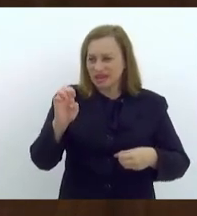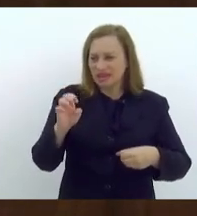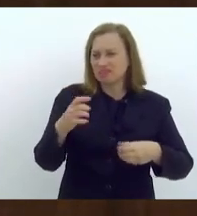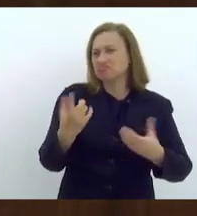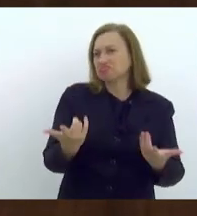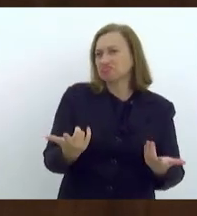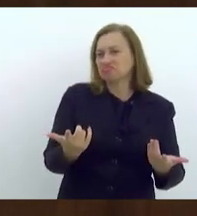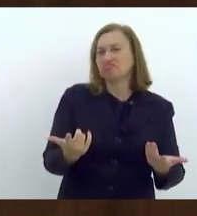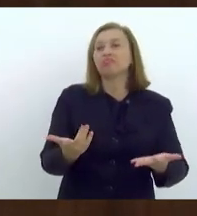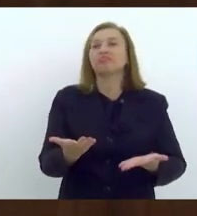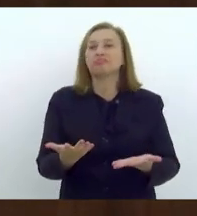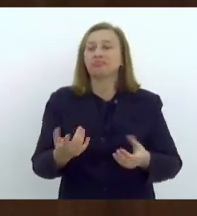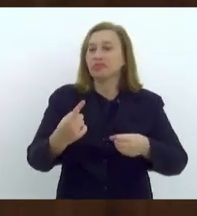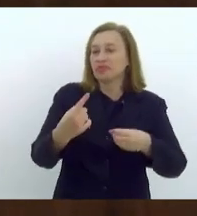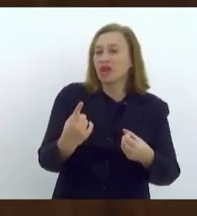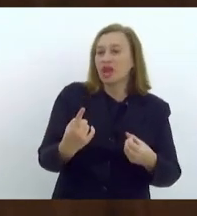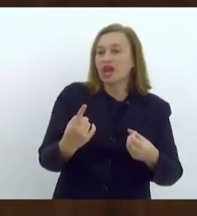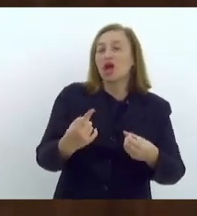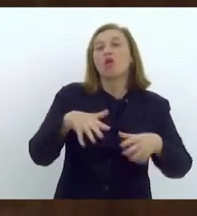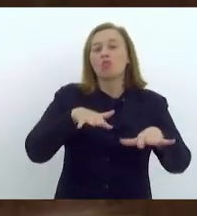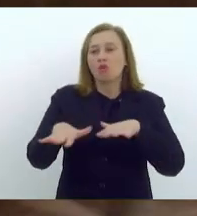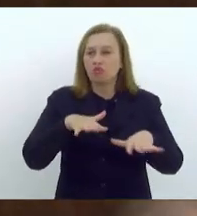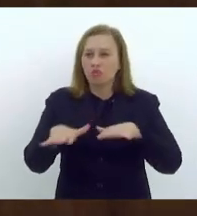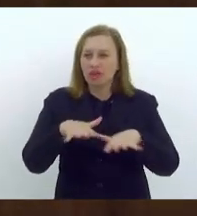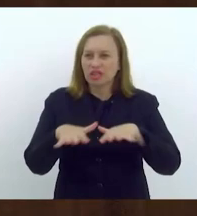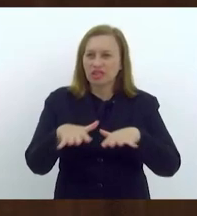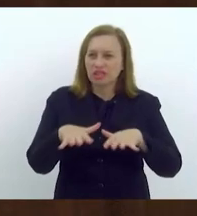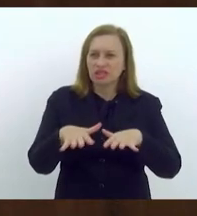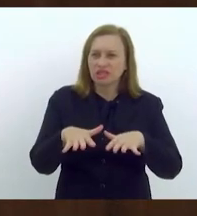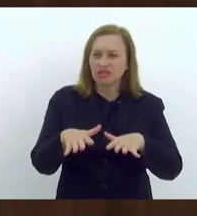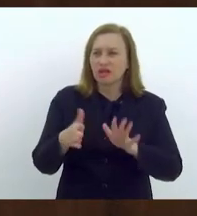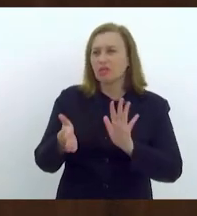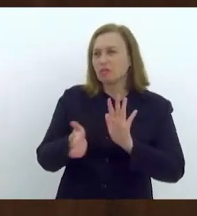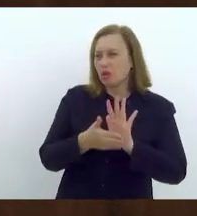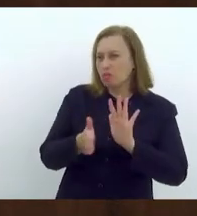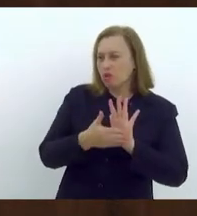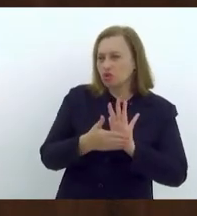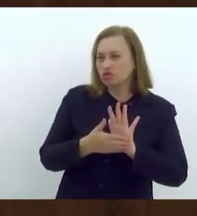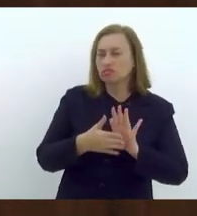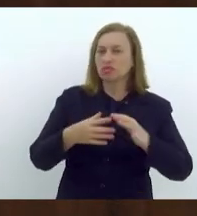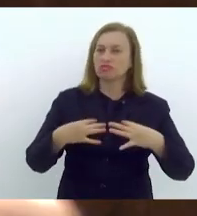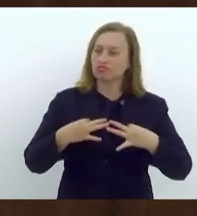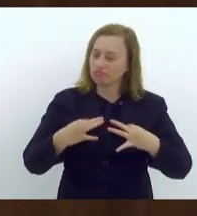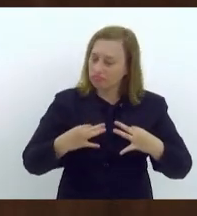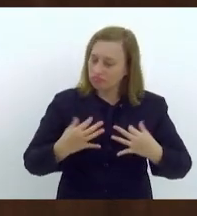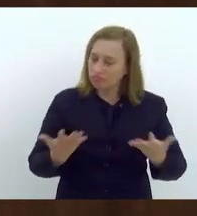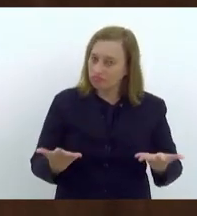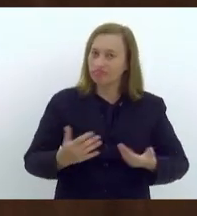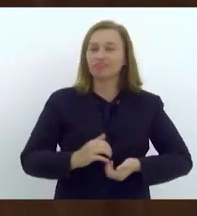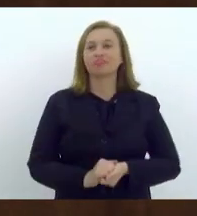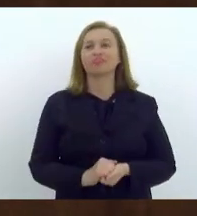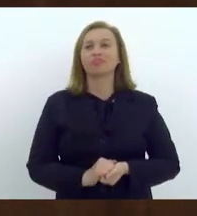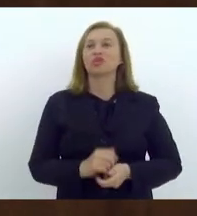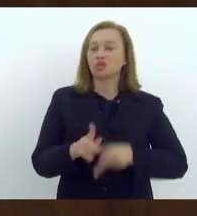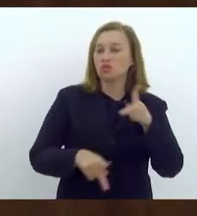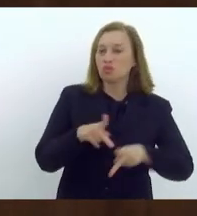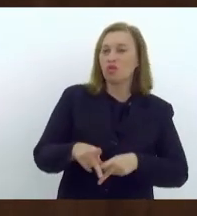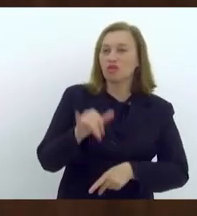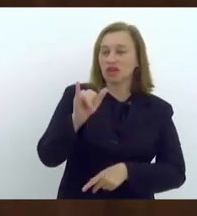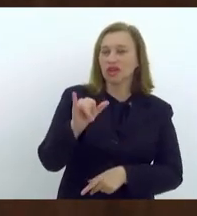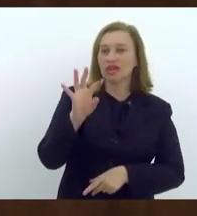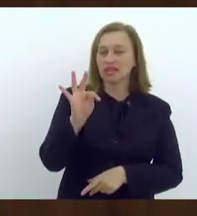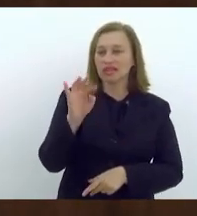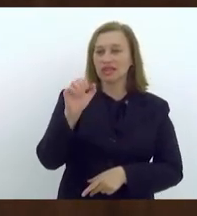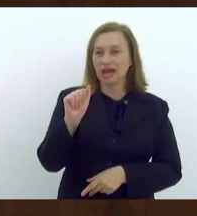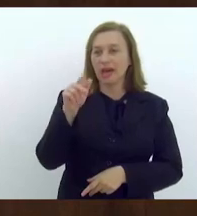gestão local que está se mobilizando a partir da minha proposição e me coloco à disposição da população de Itaperuna e do